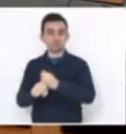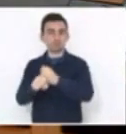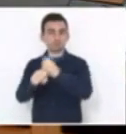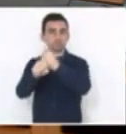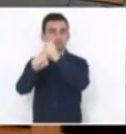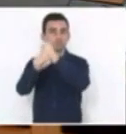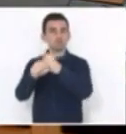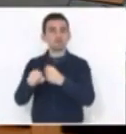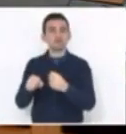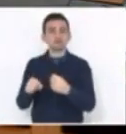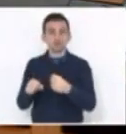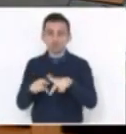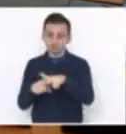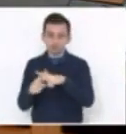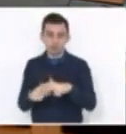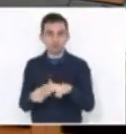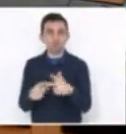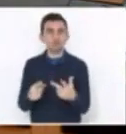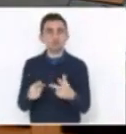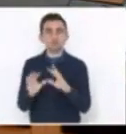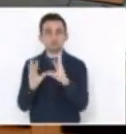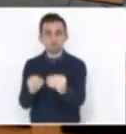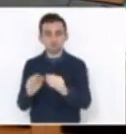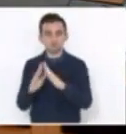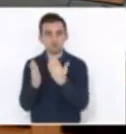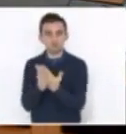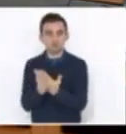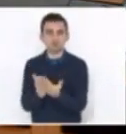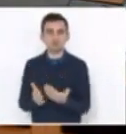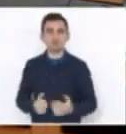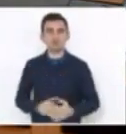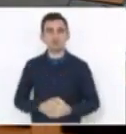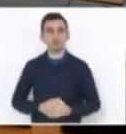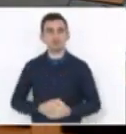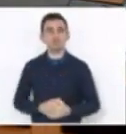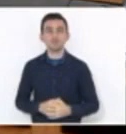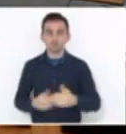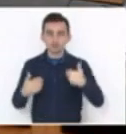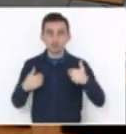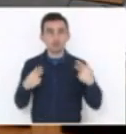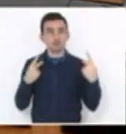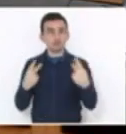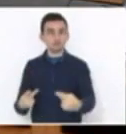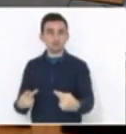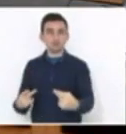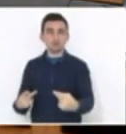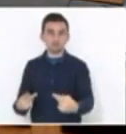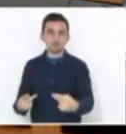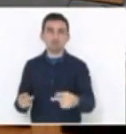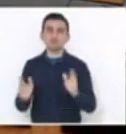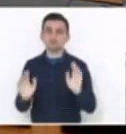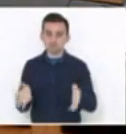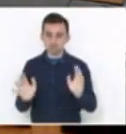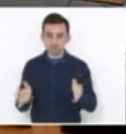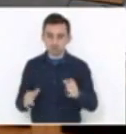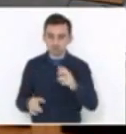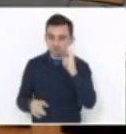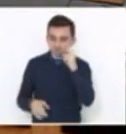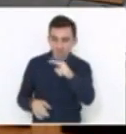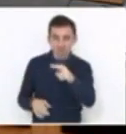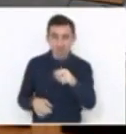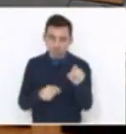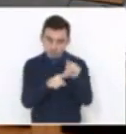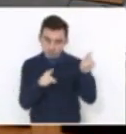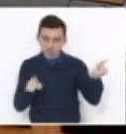arrumar as nossas escolas estaduais, porque as que eu visitei, lamentavelmente, tenho certeza que nenhum filho de vocês,